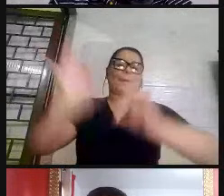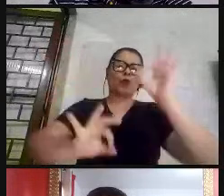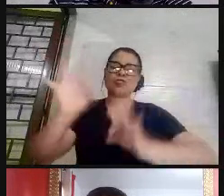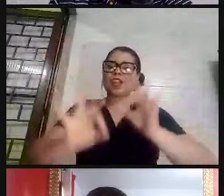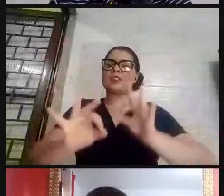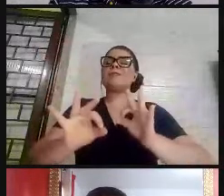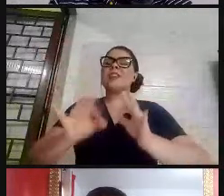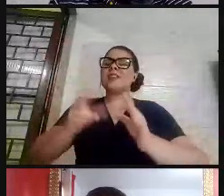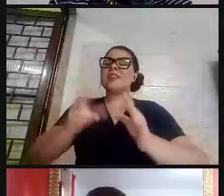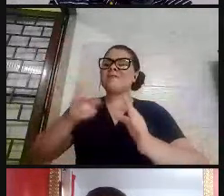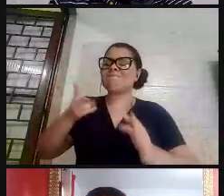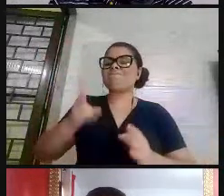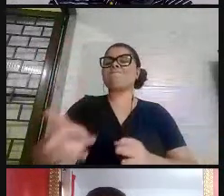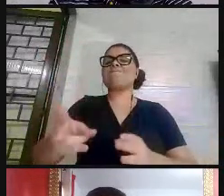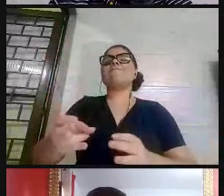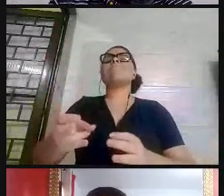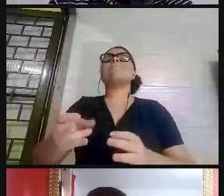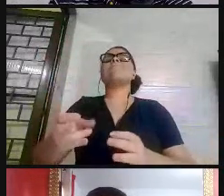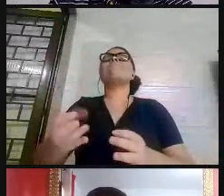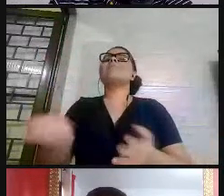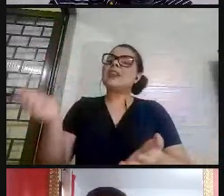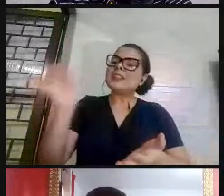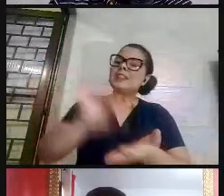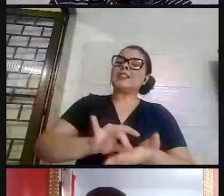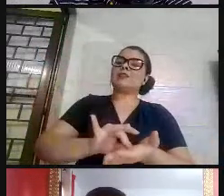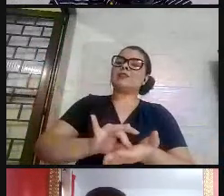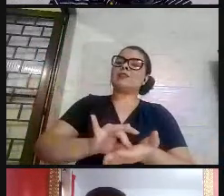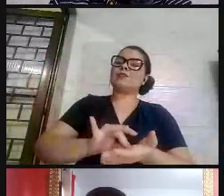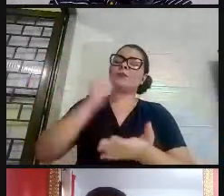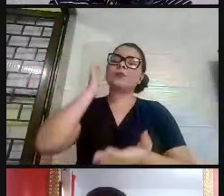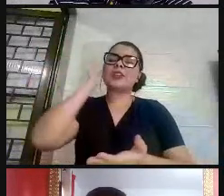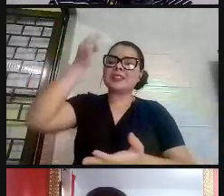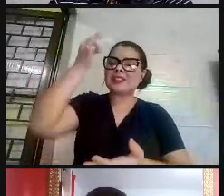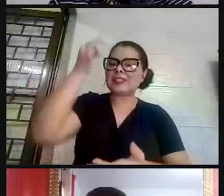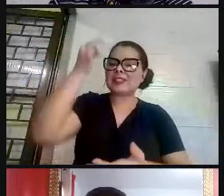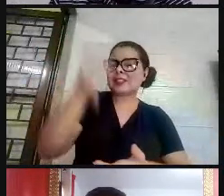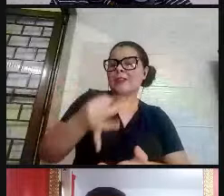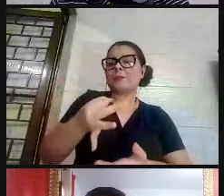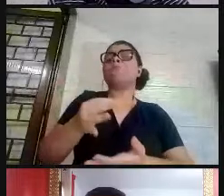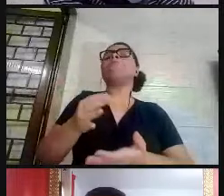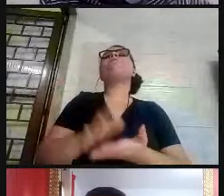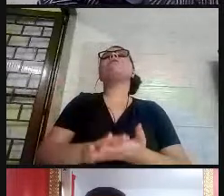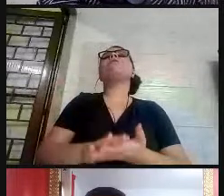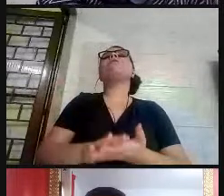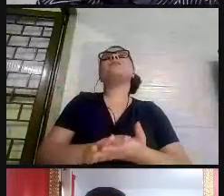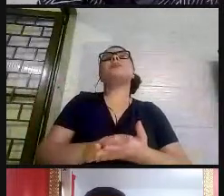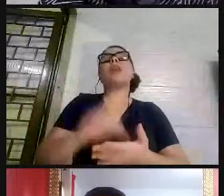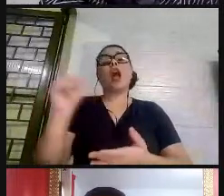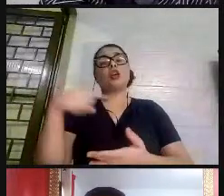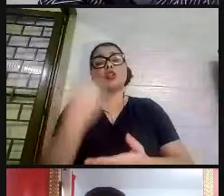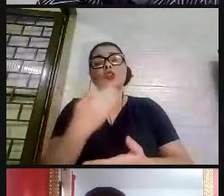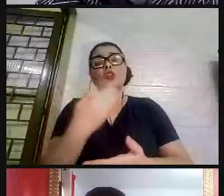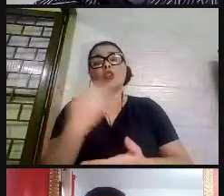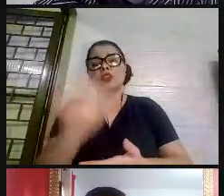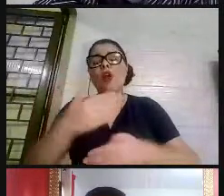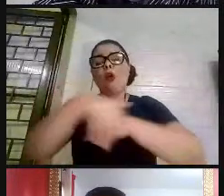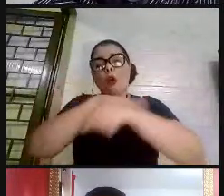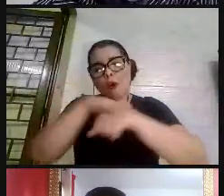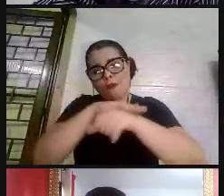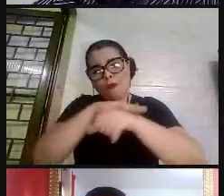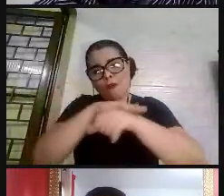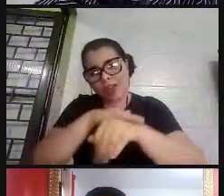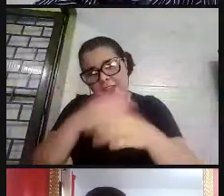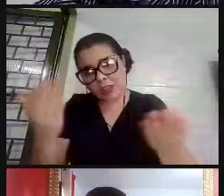que vai dar certo e continuará dando certo. Então, a nossa conversa hoje será o